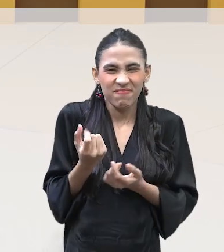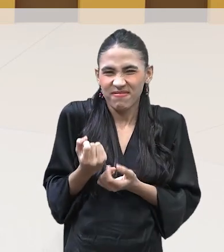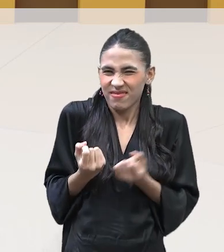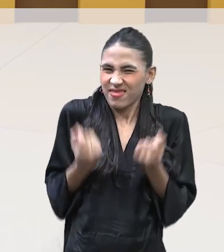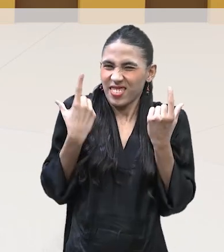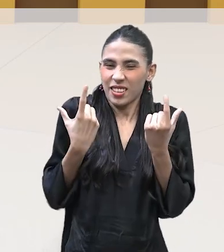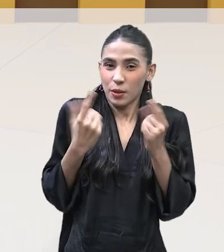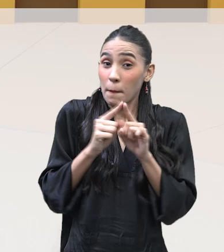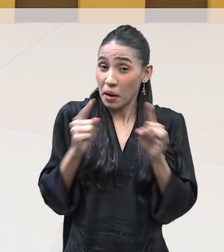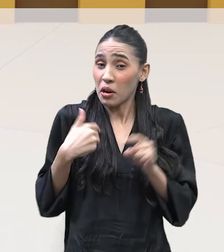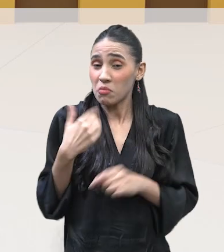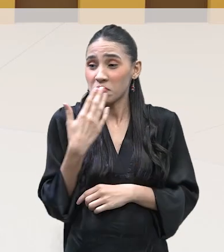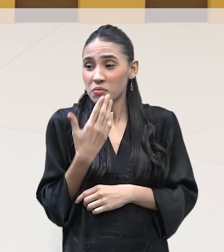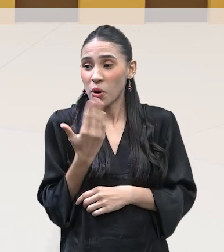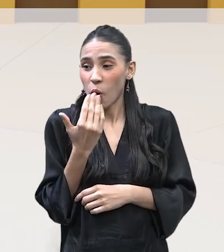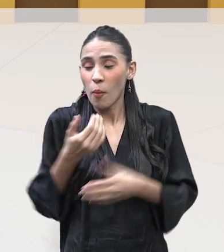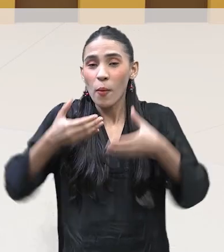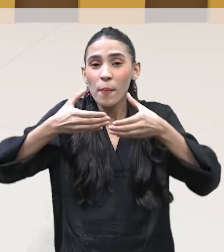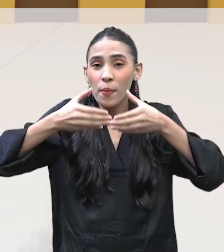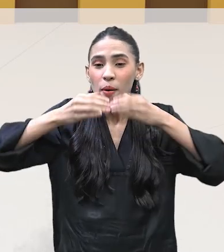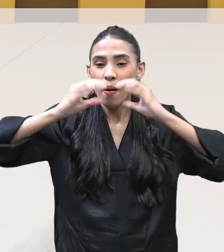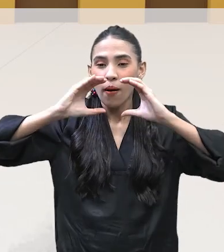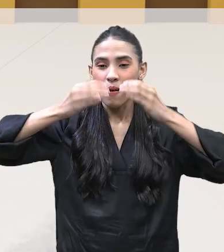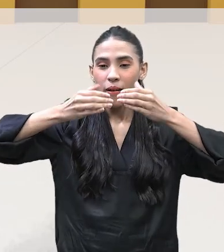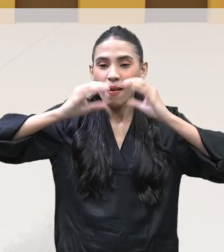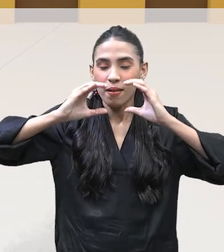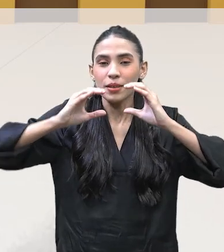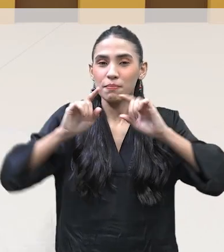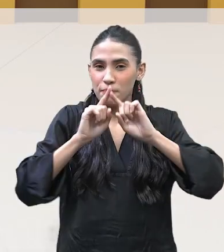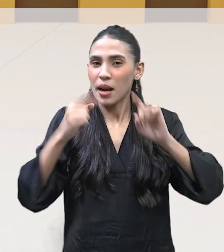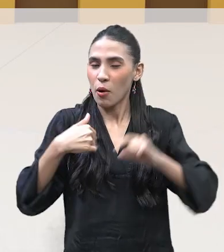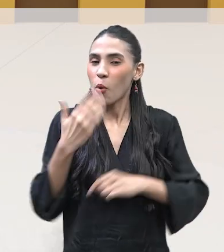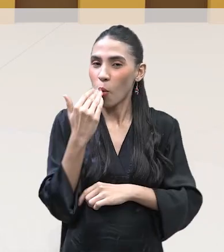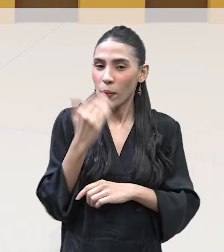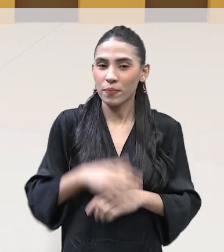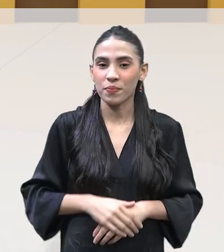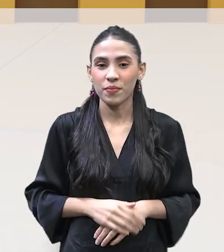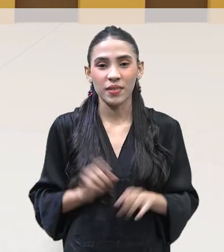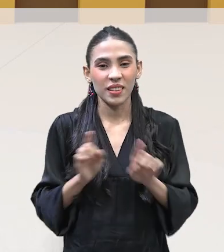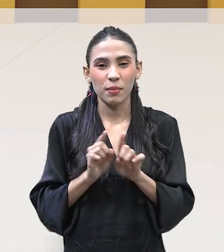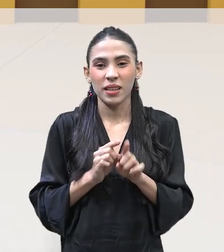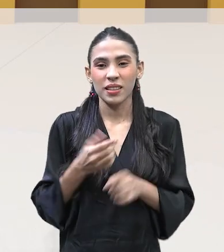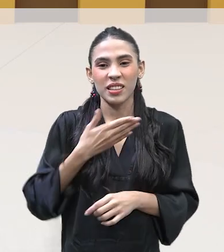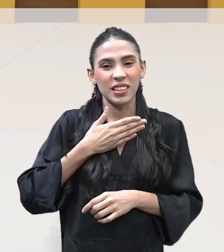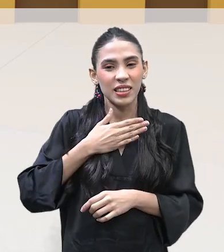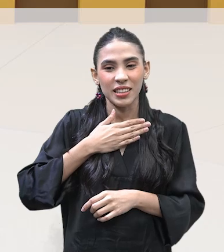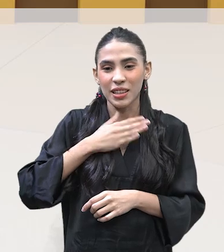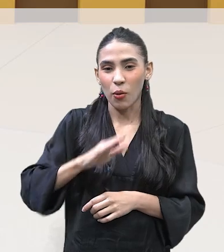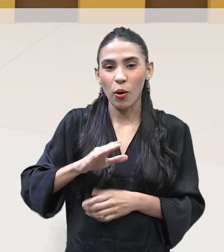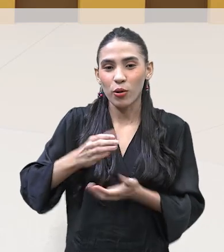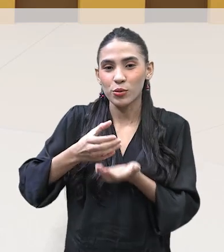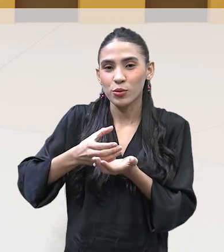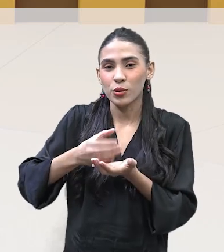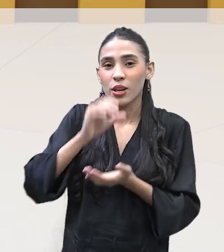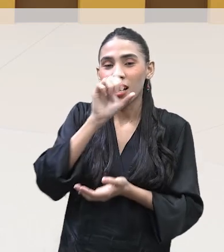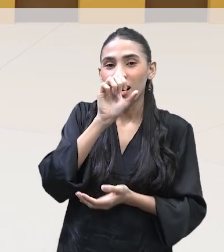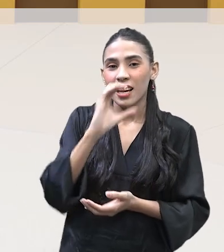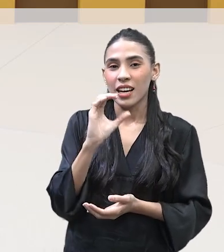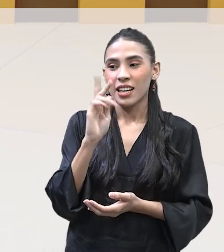não... Mas eu como. Assim, não é meu prato predileto, mas eu como. É, né? Eu também não gosto do chimarrão. Pronto.